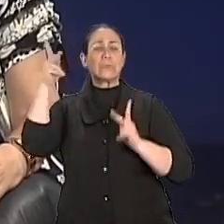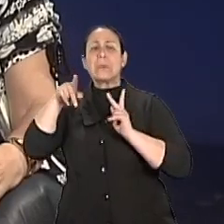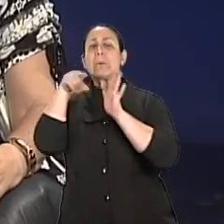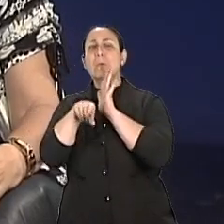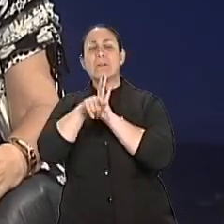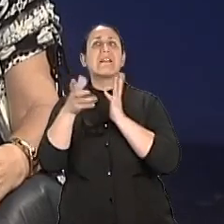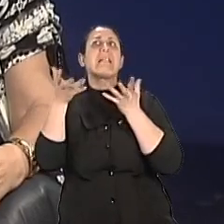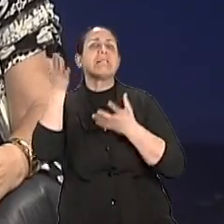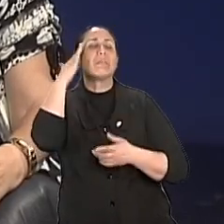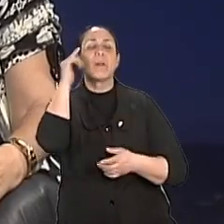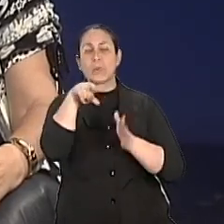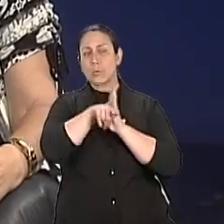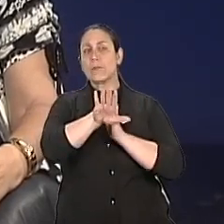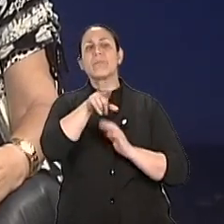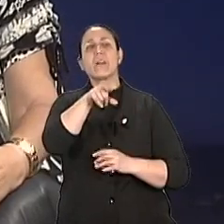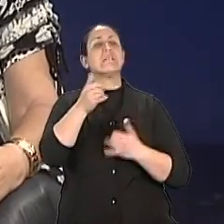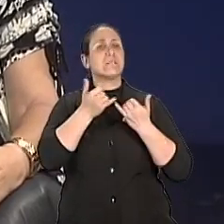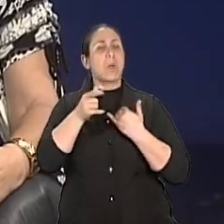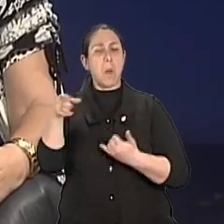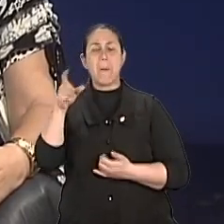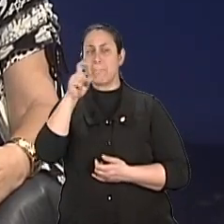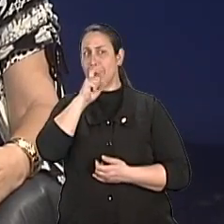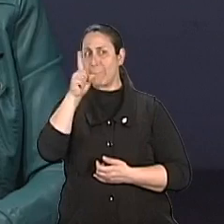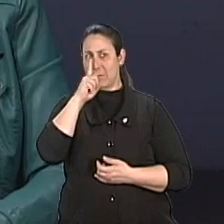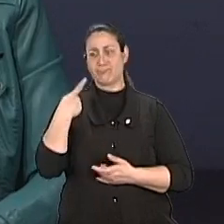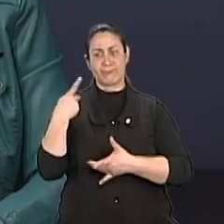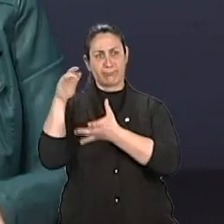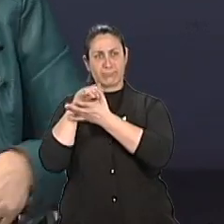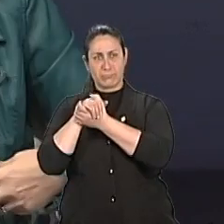aceitar que os filhos interfiram na sua decisão?